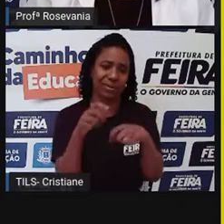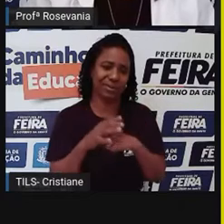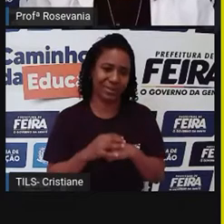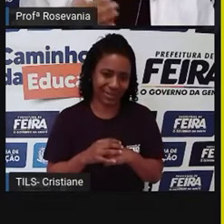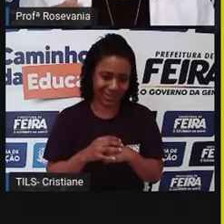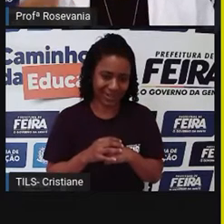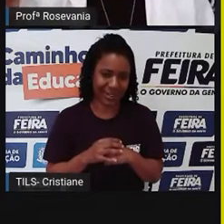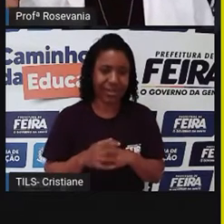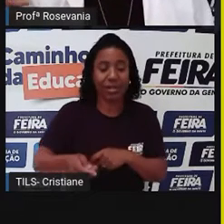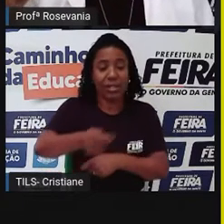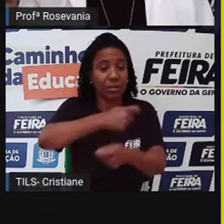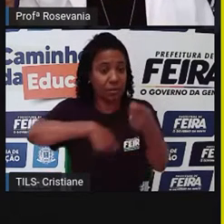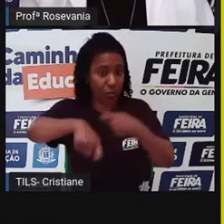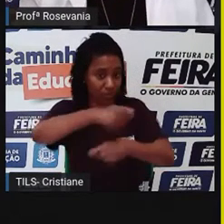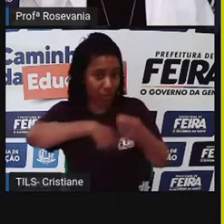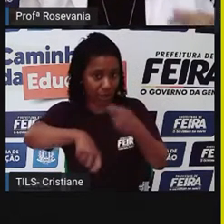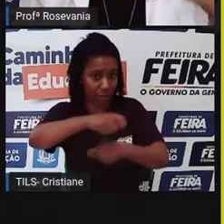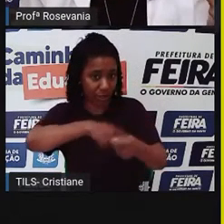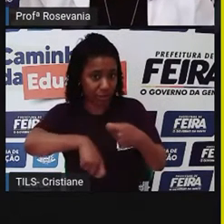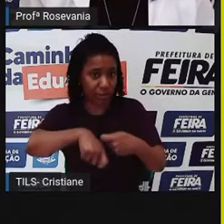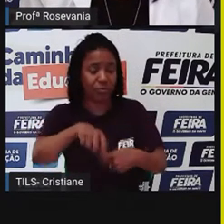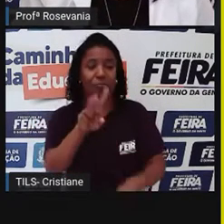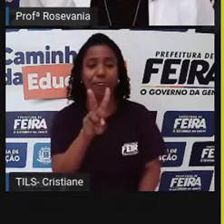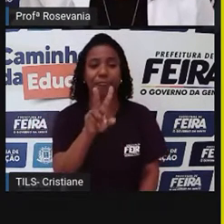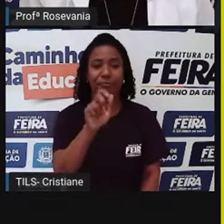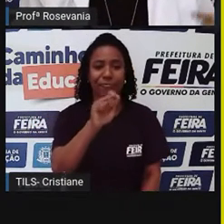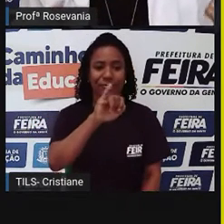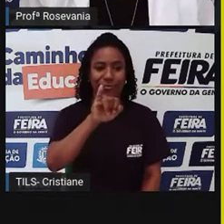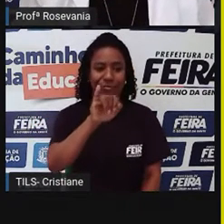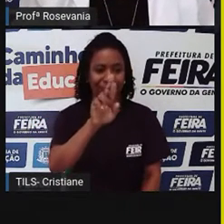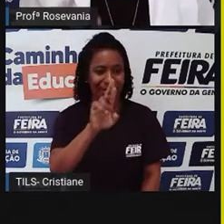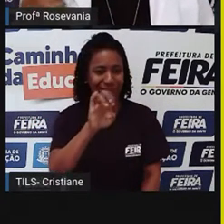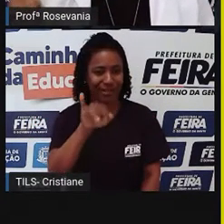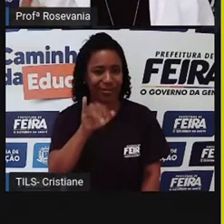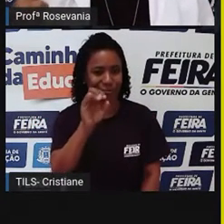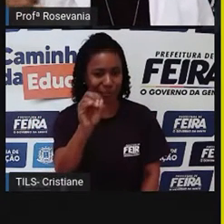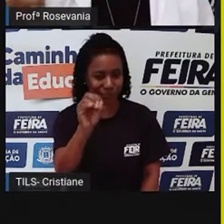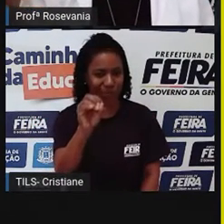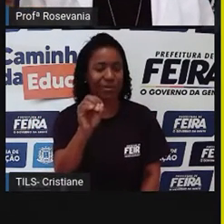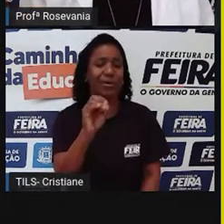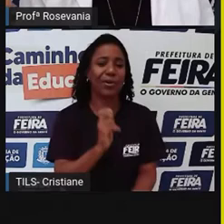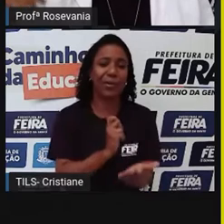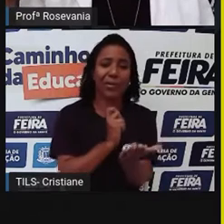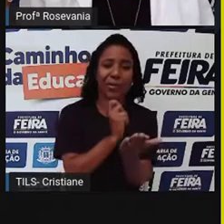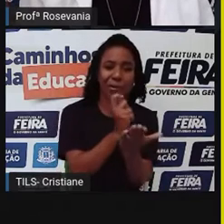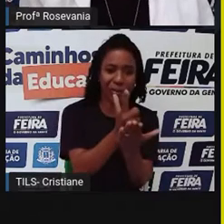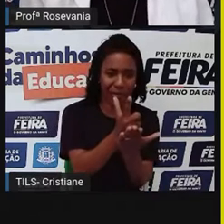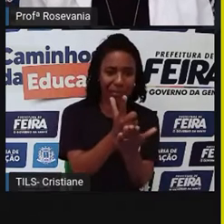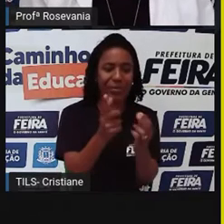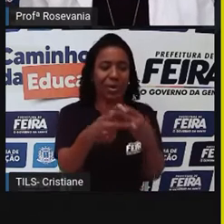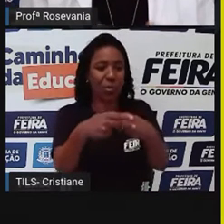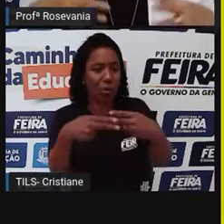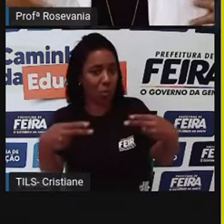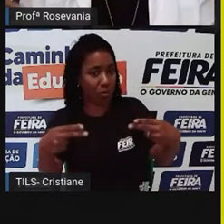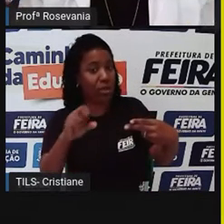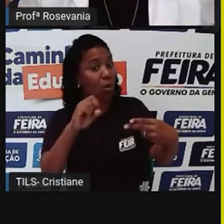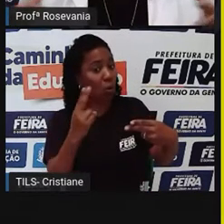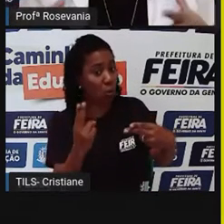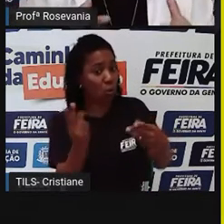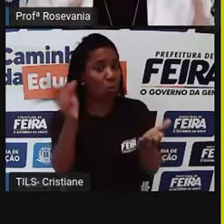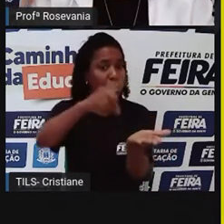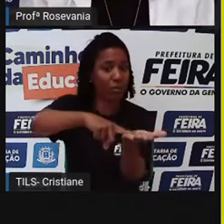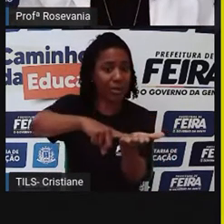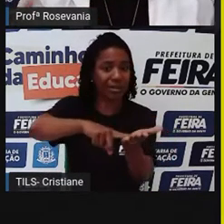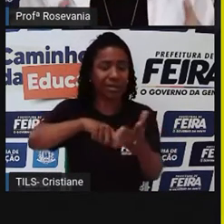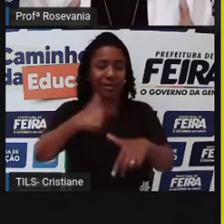já que ele é especializado em atender o consumidor final. Ou seja, quem compra aquele produto ou serviço é